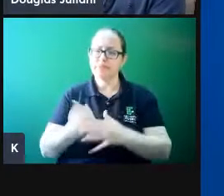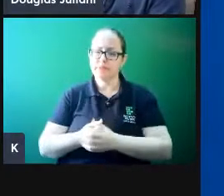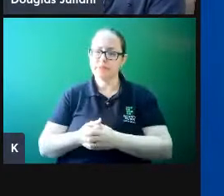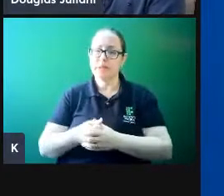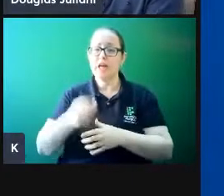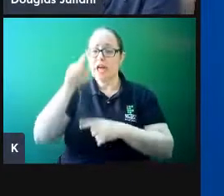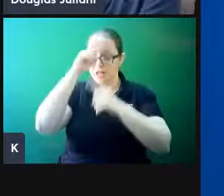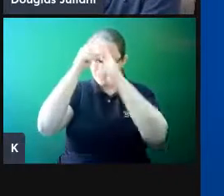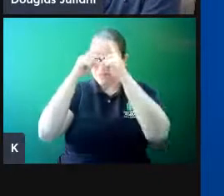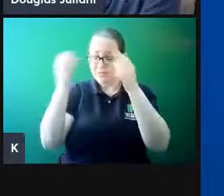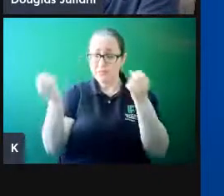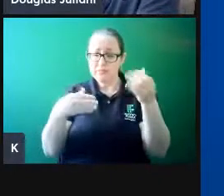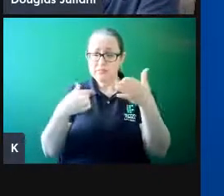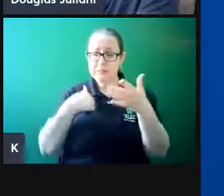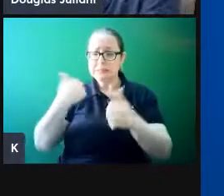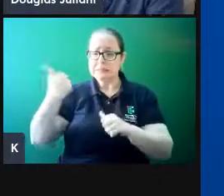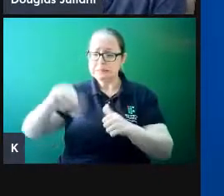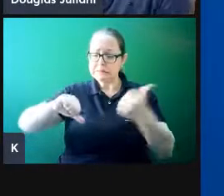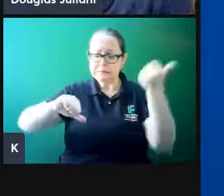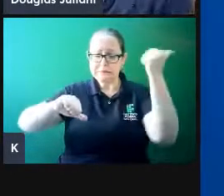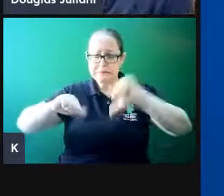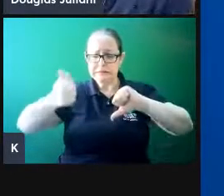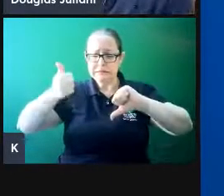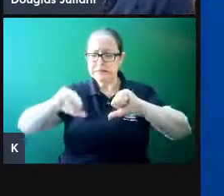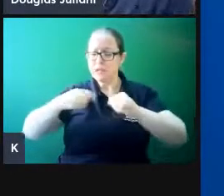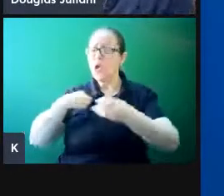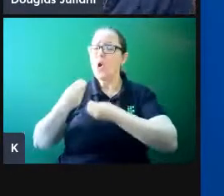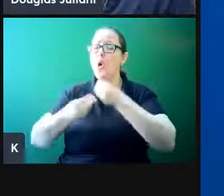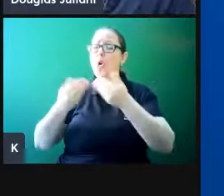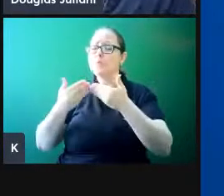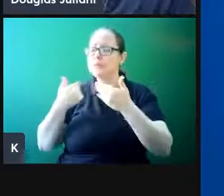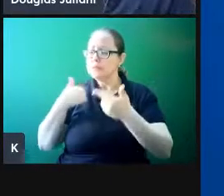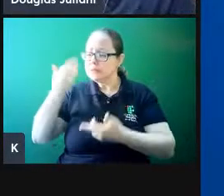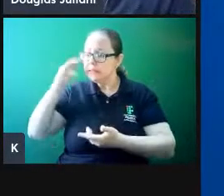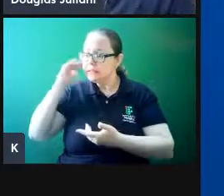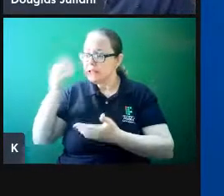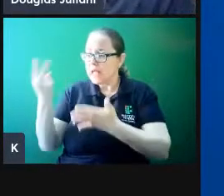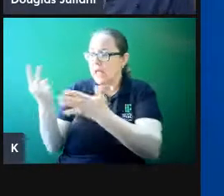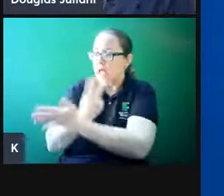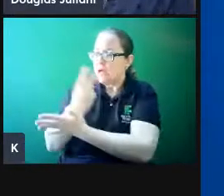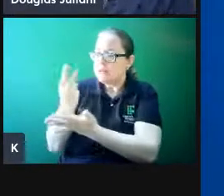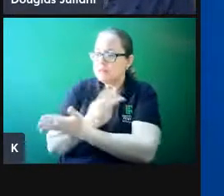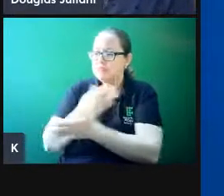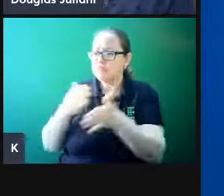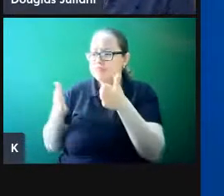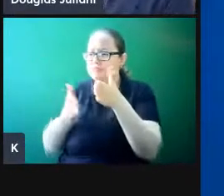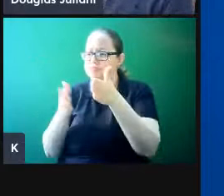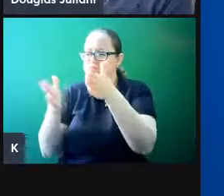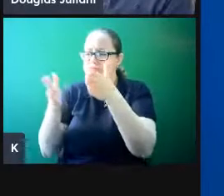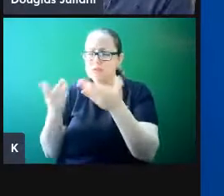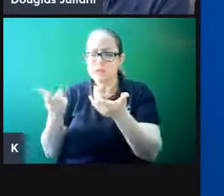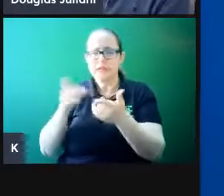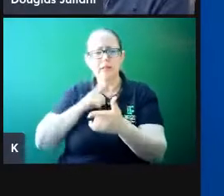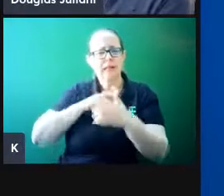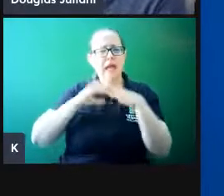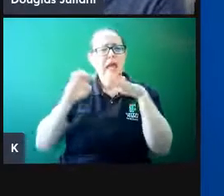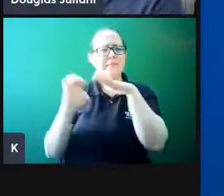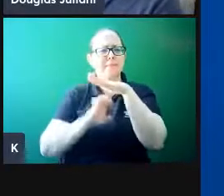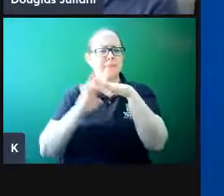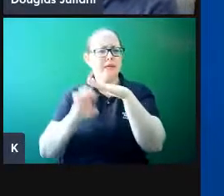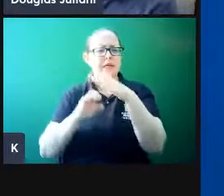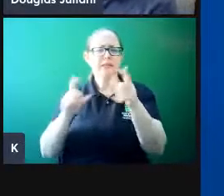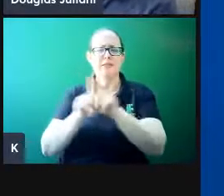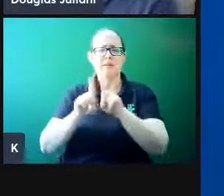fracassos, como que eu vou me abrir para os erros ao longo do caminho? Já que a gente viu aí diversas histórias de empresas, produtos que foram,